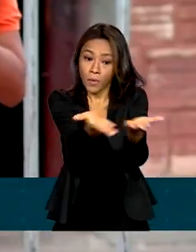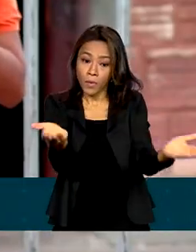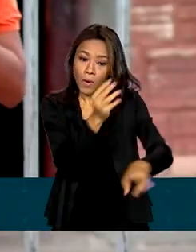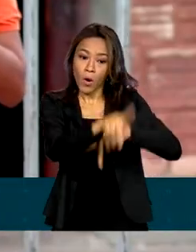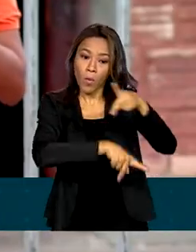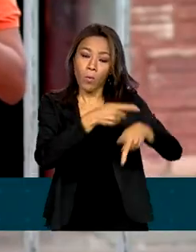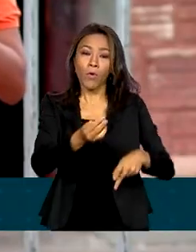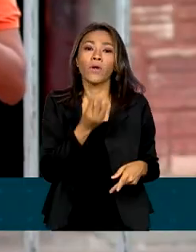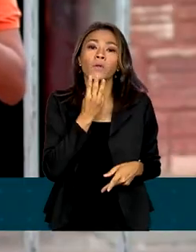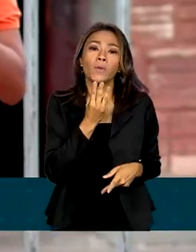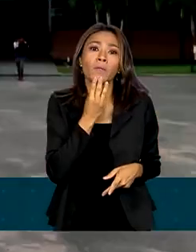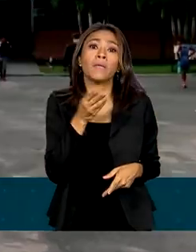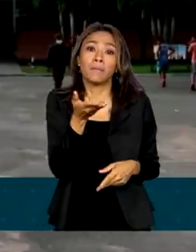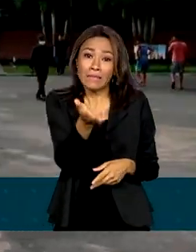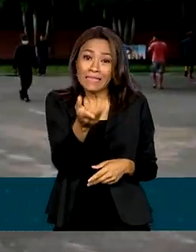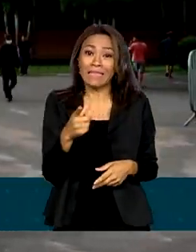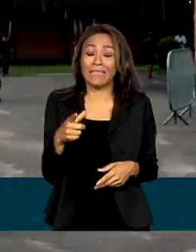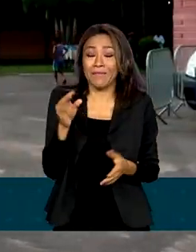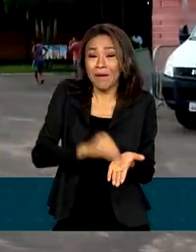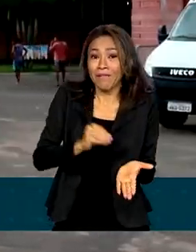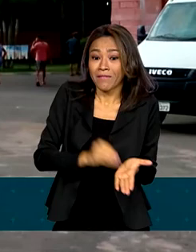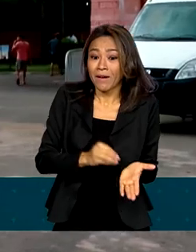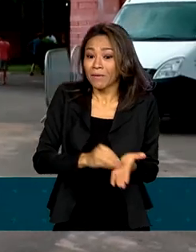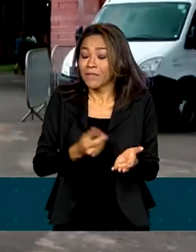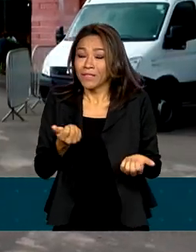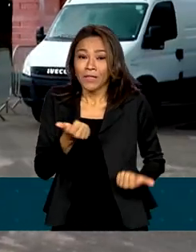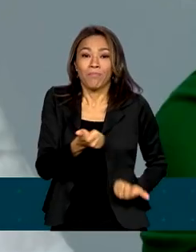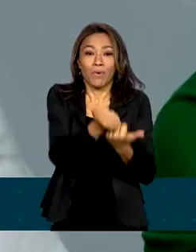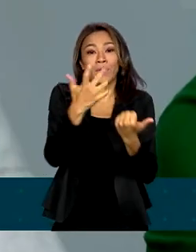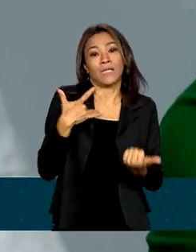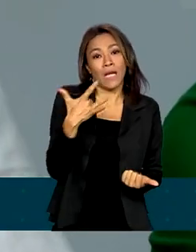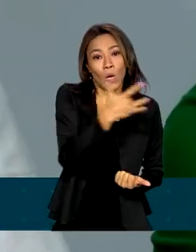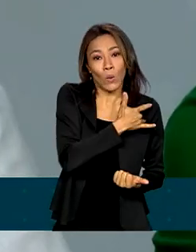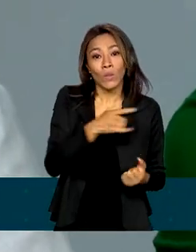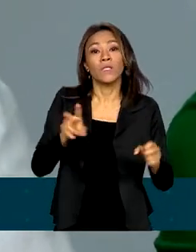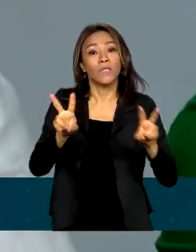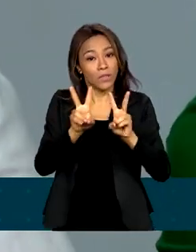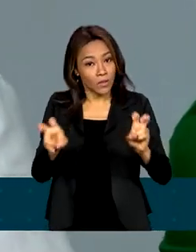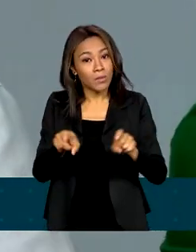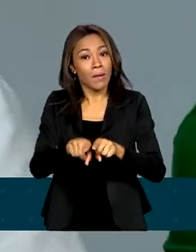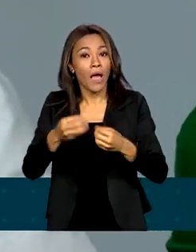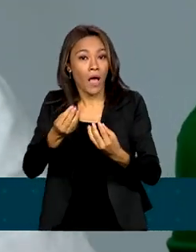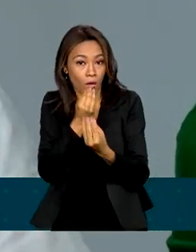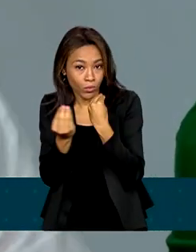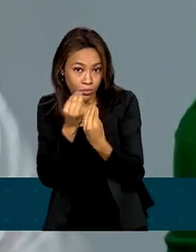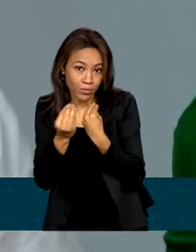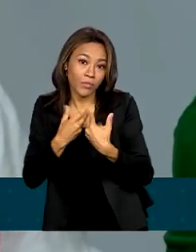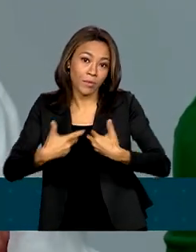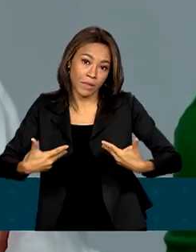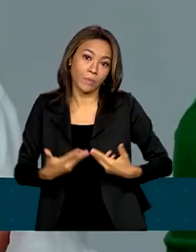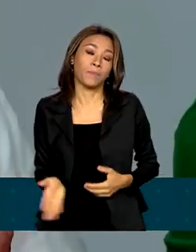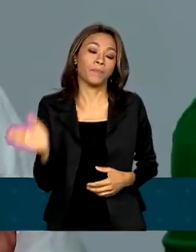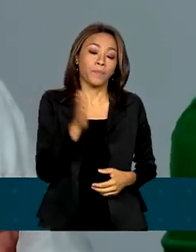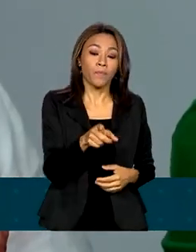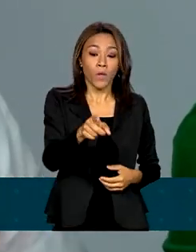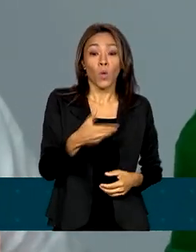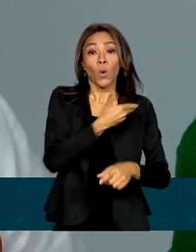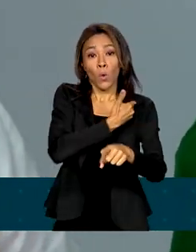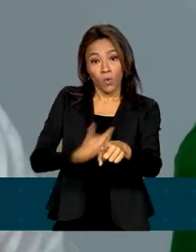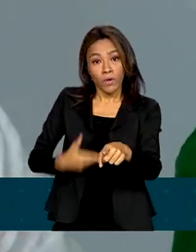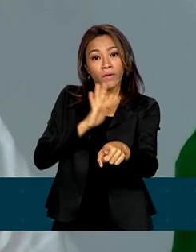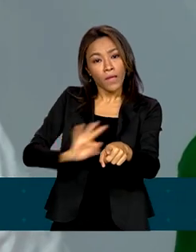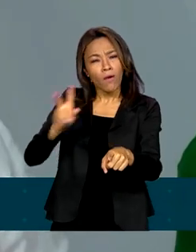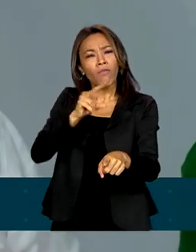que vive uma grave crise de desassistência sanitária e nutricional. O governo federal vai cuidar para que o povo